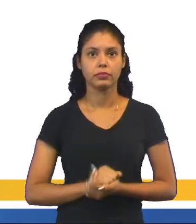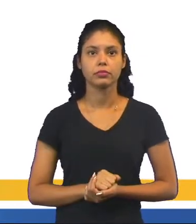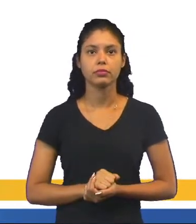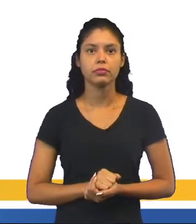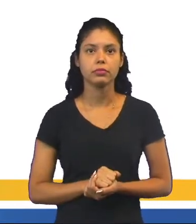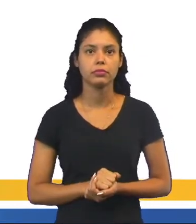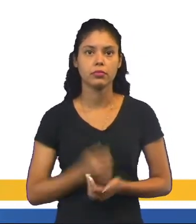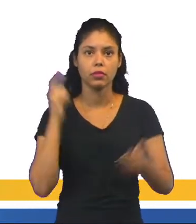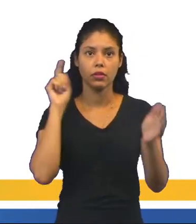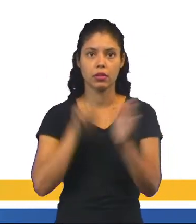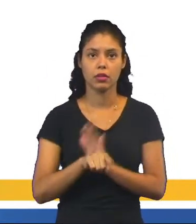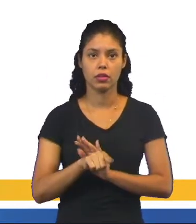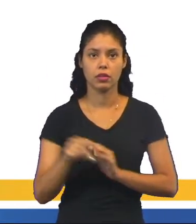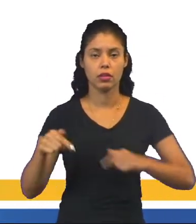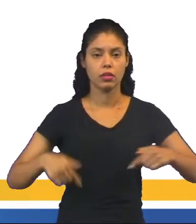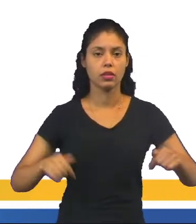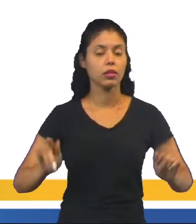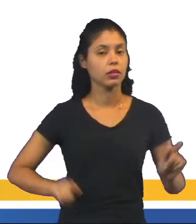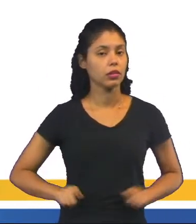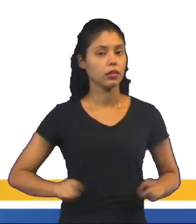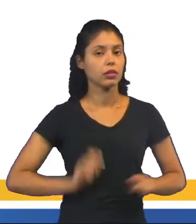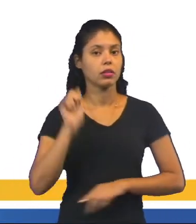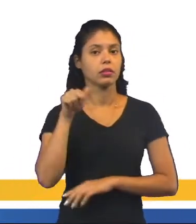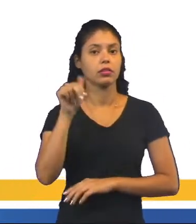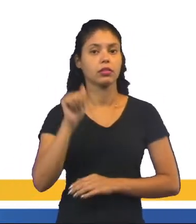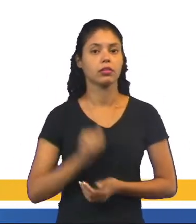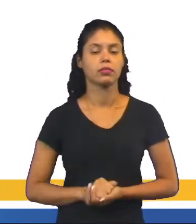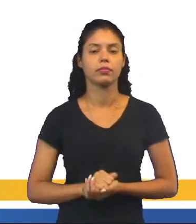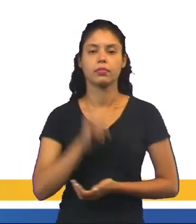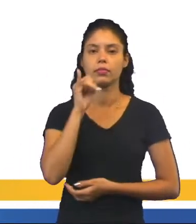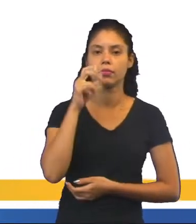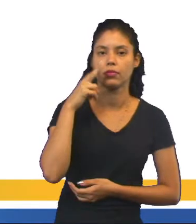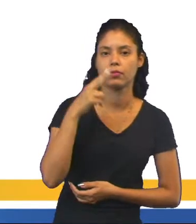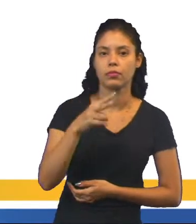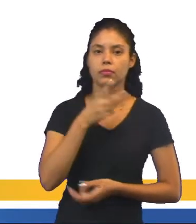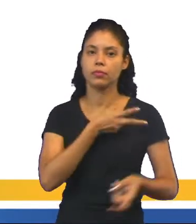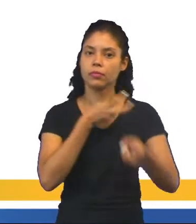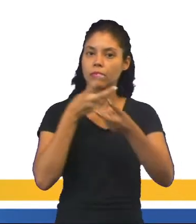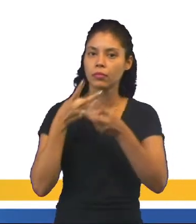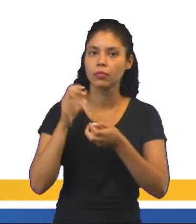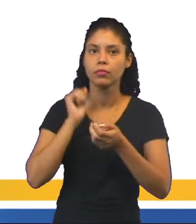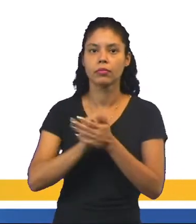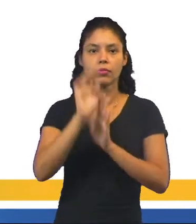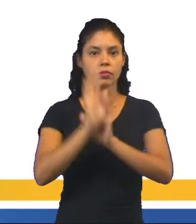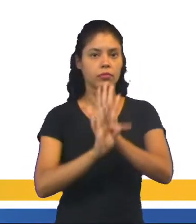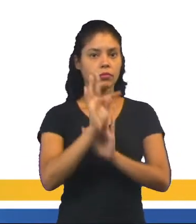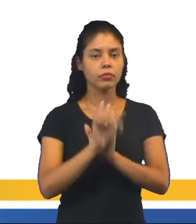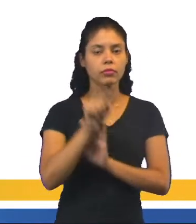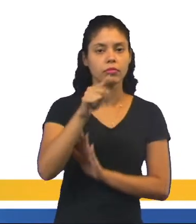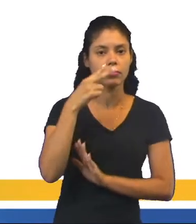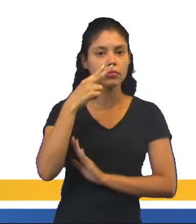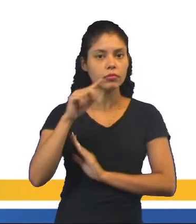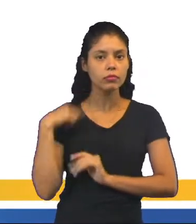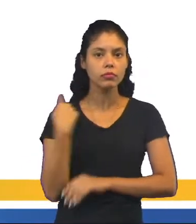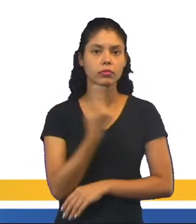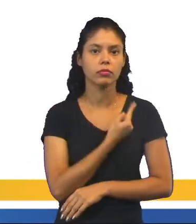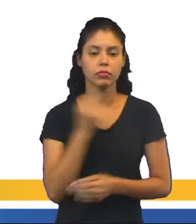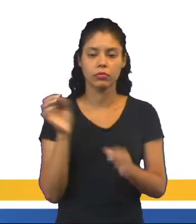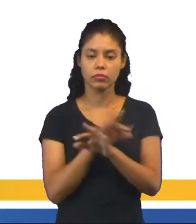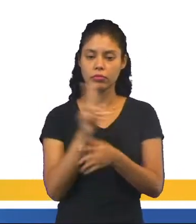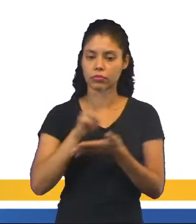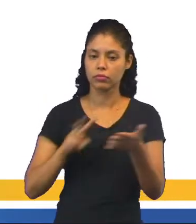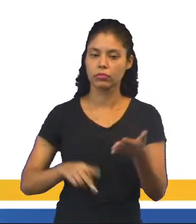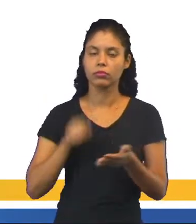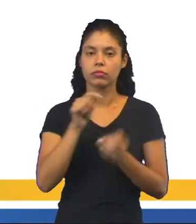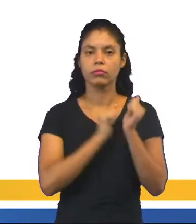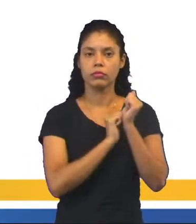Vou perguntar à prima Ana. Se você observar esse texto que eu acabei de